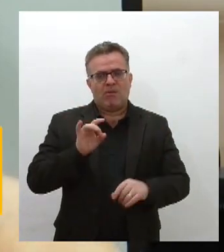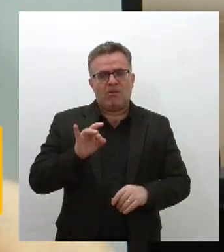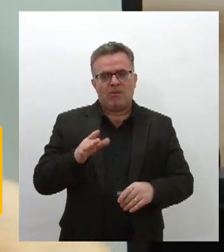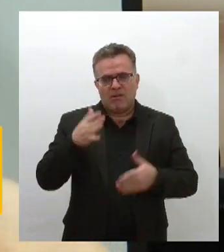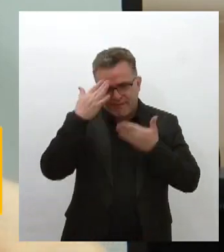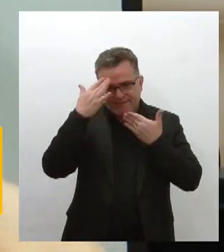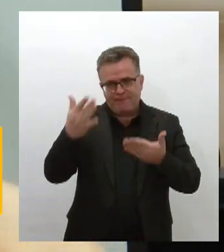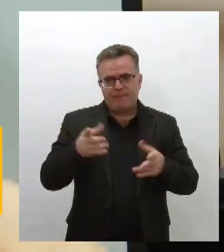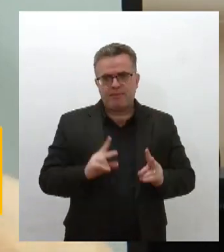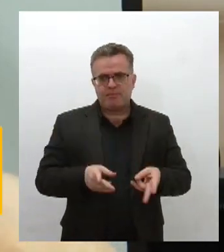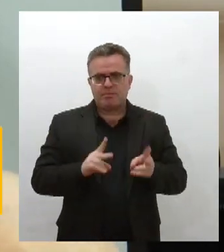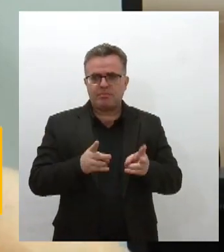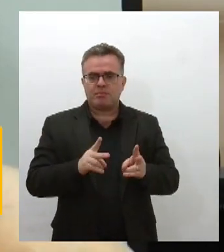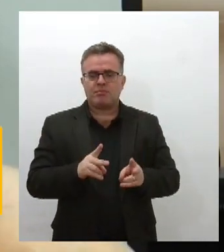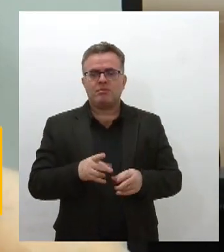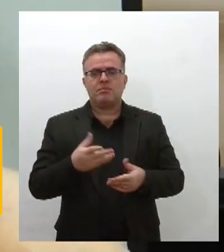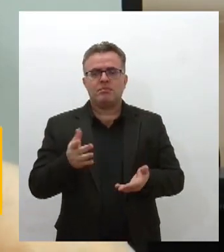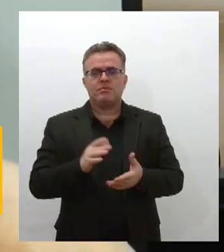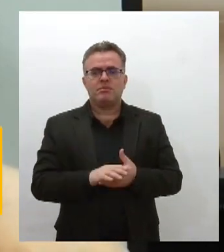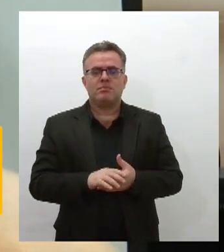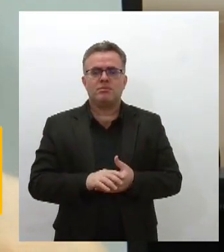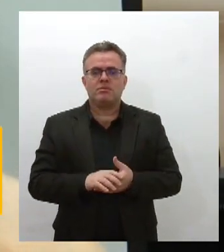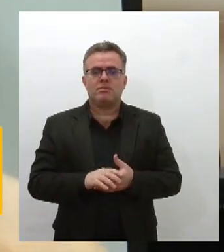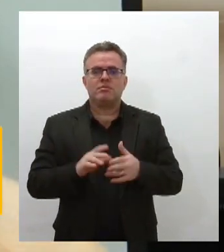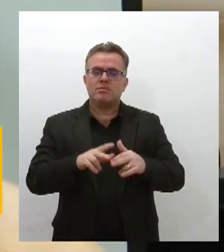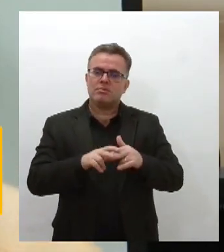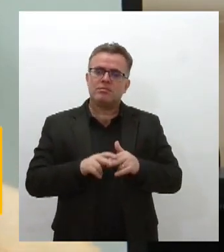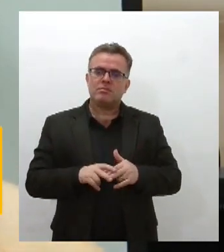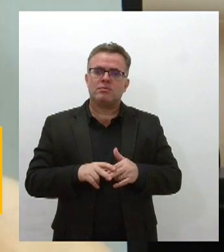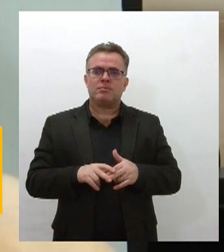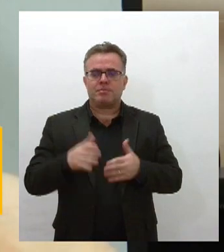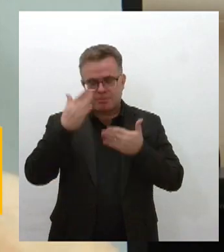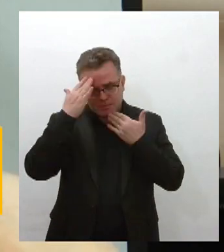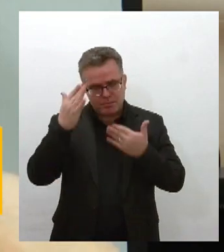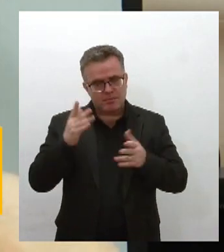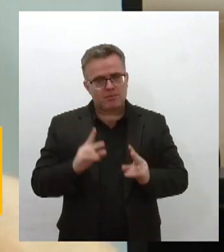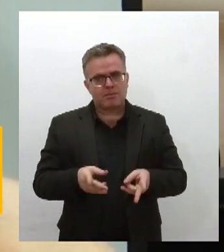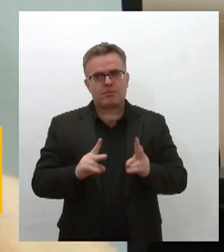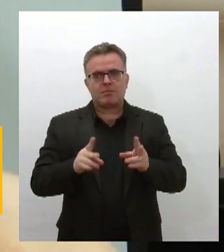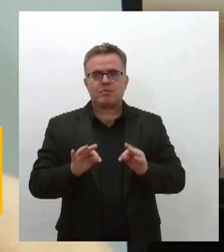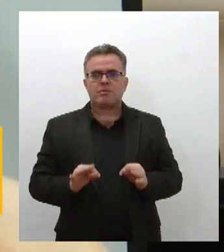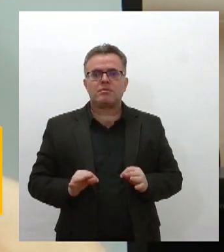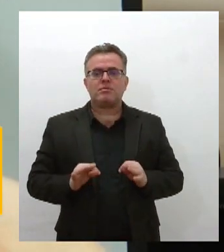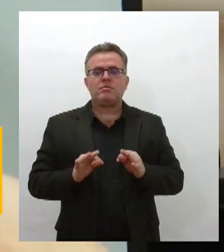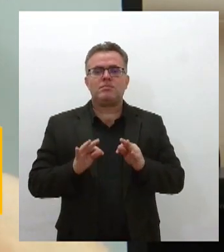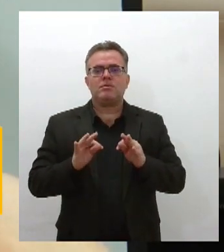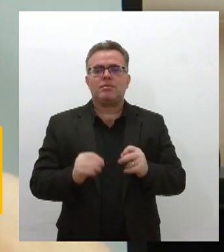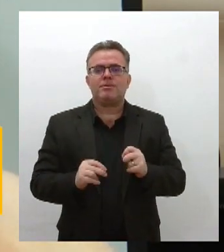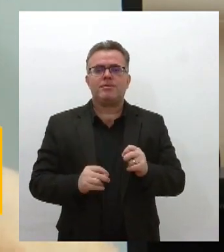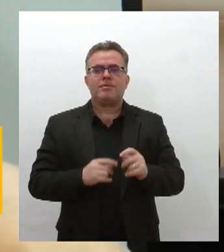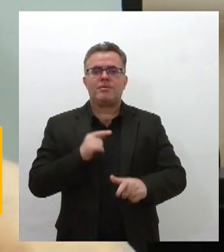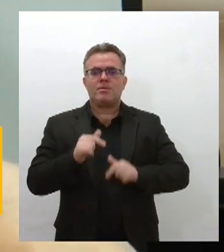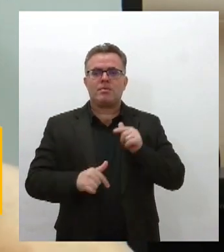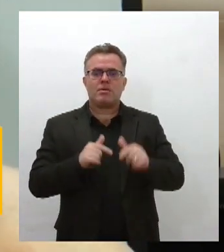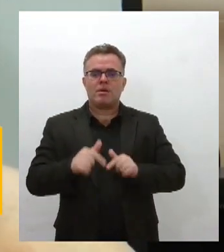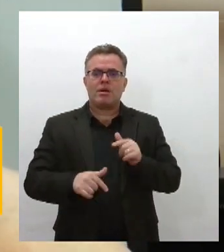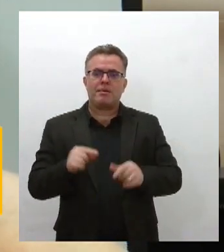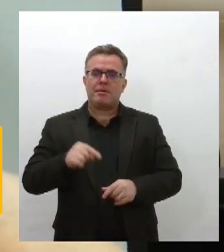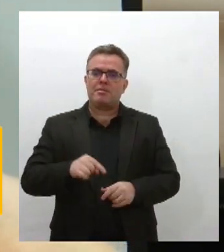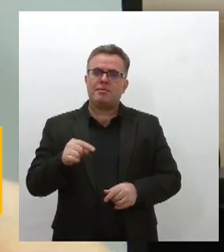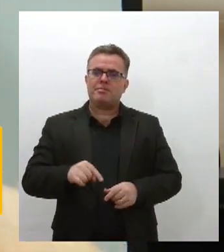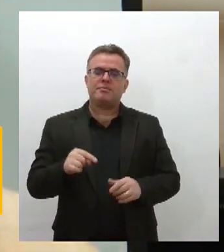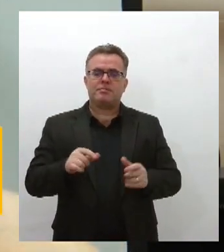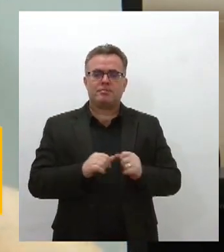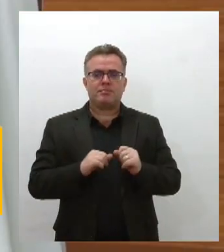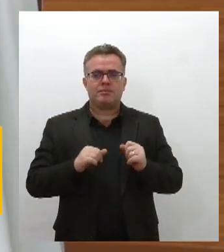para o título sergipano mas dar a nossa gratidão por todo o serviço prestado a nossa comunidade a nossa